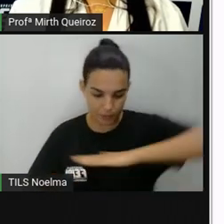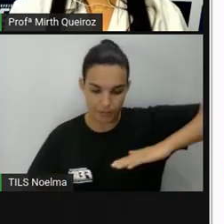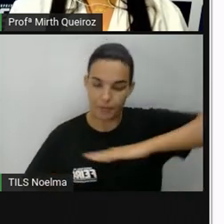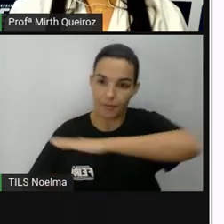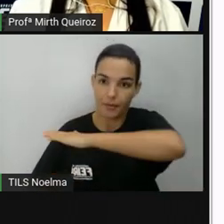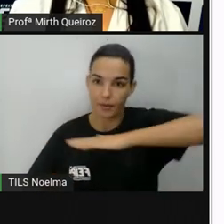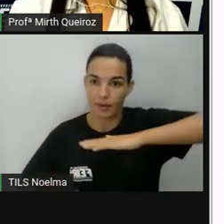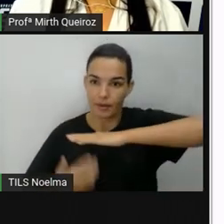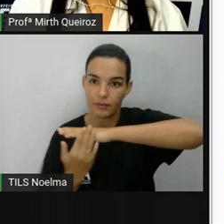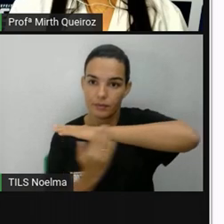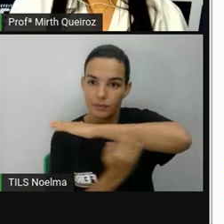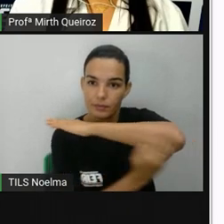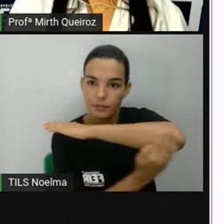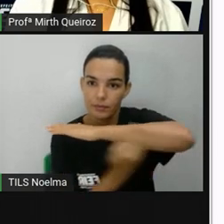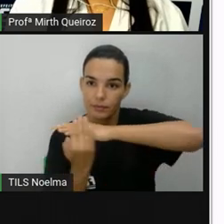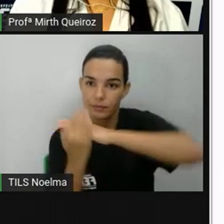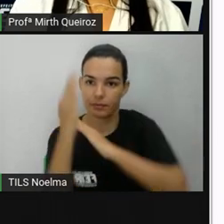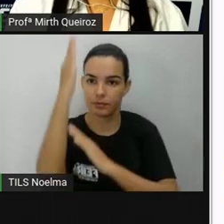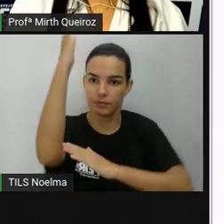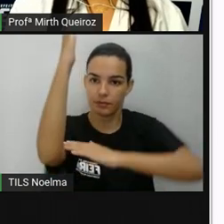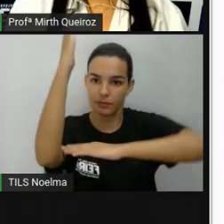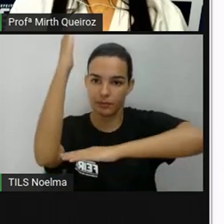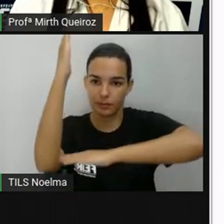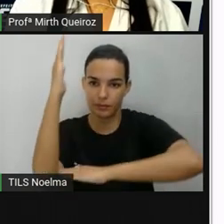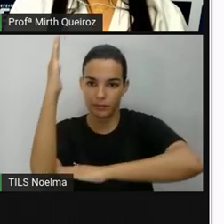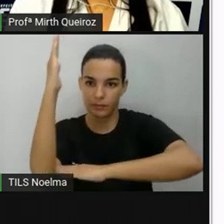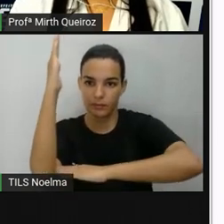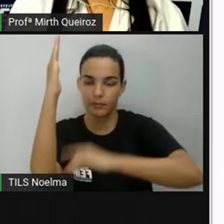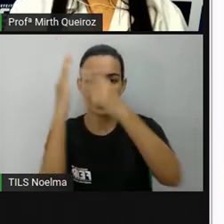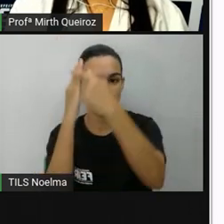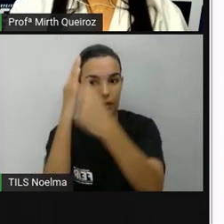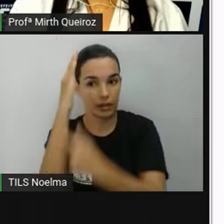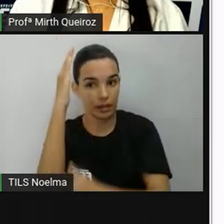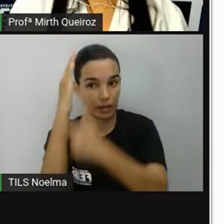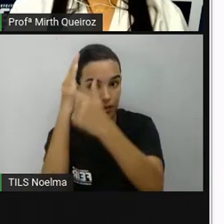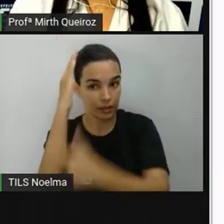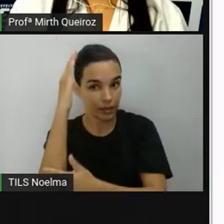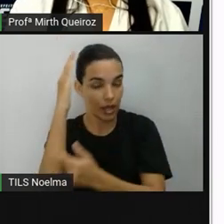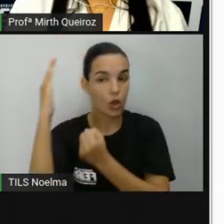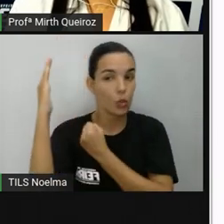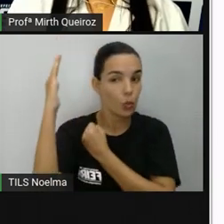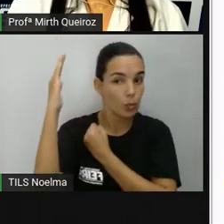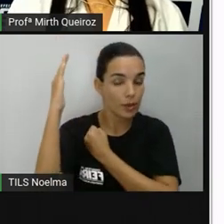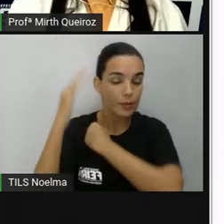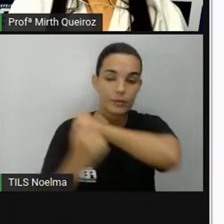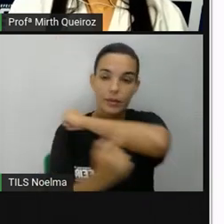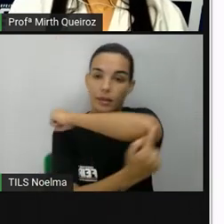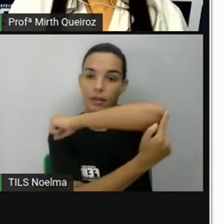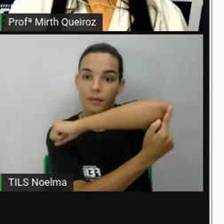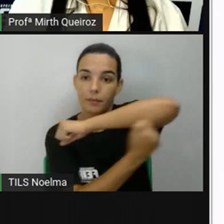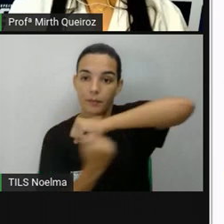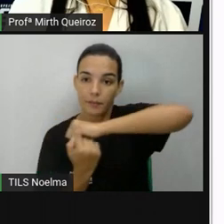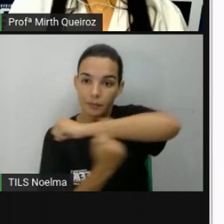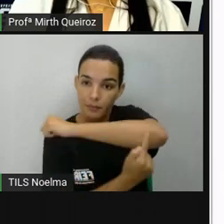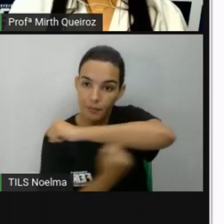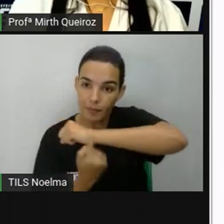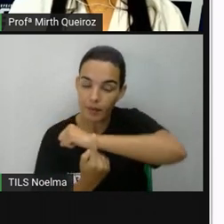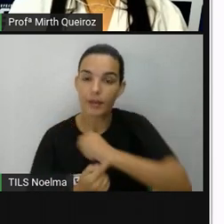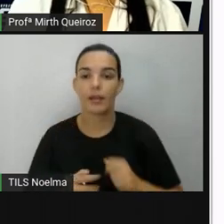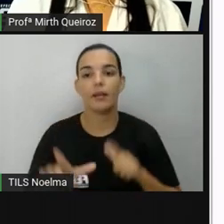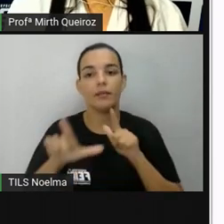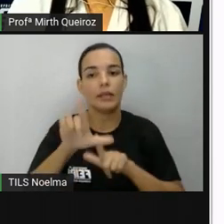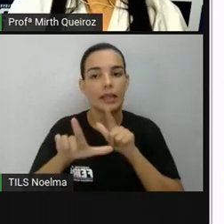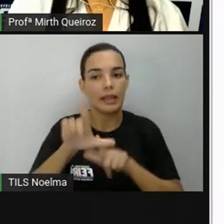colunas, certo? 15 linhas e 15 colunas. E temos que ter essas duas